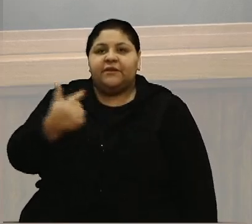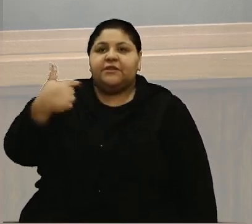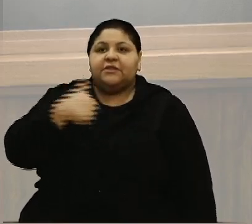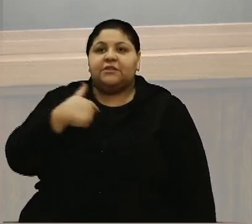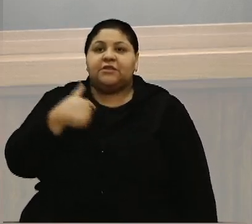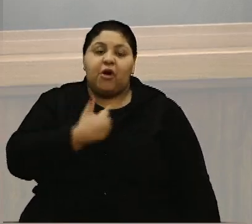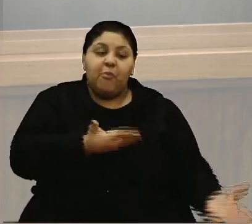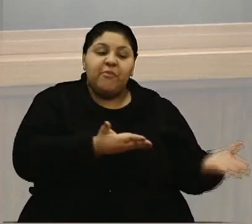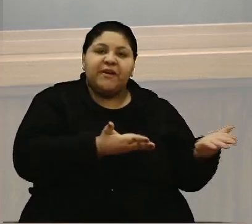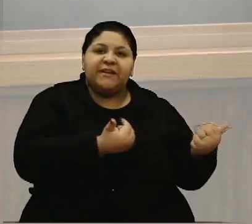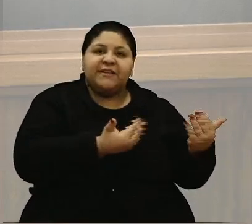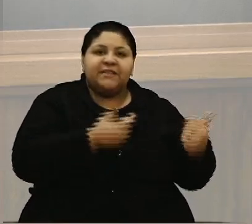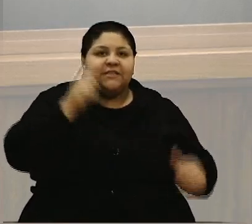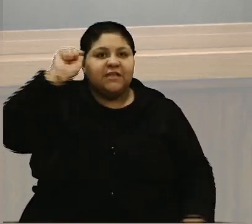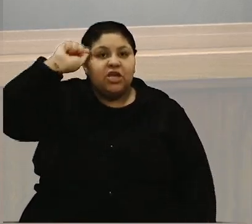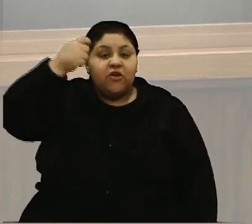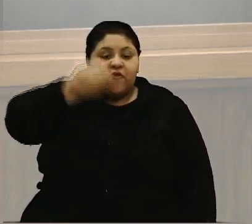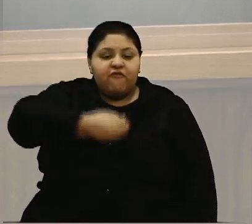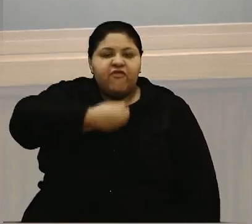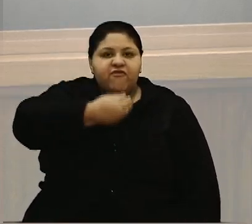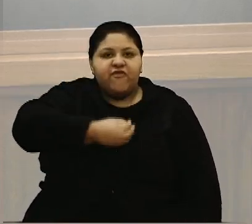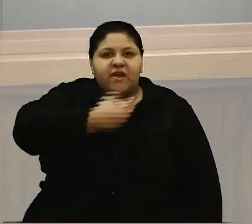juventude negra viva.